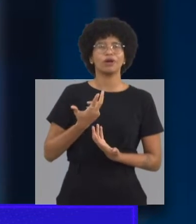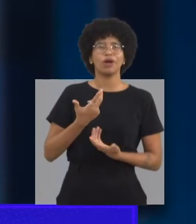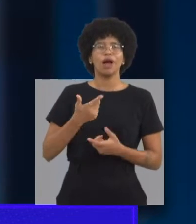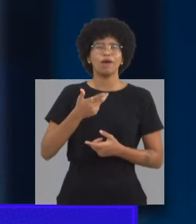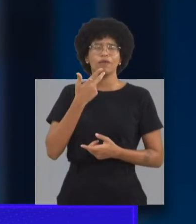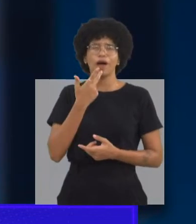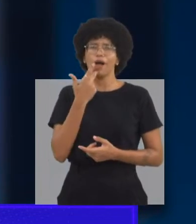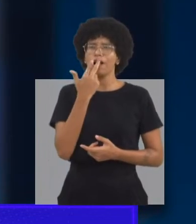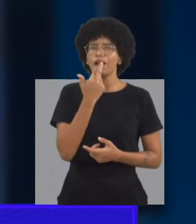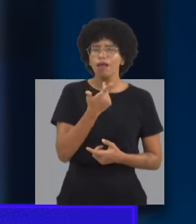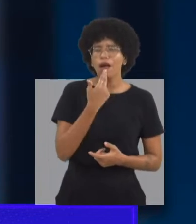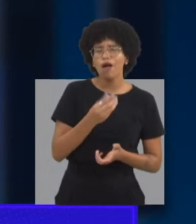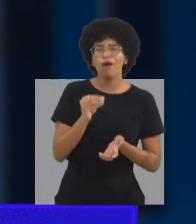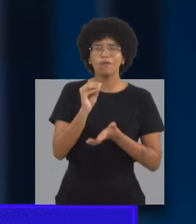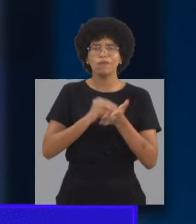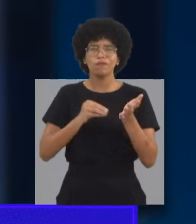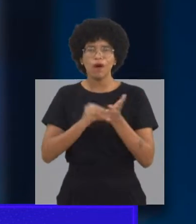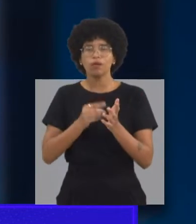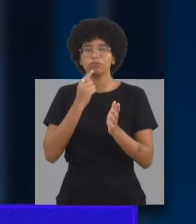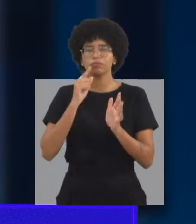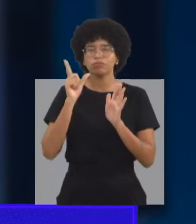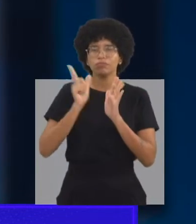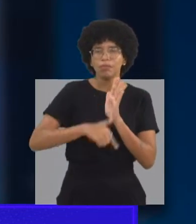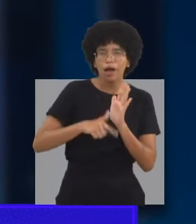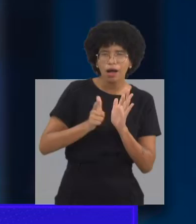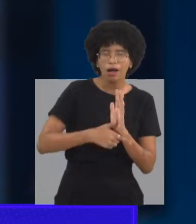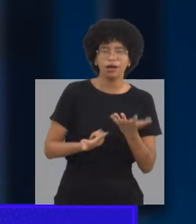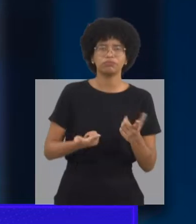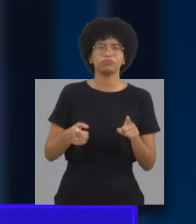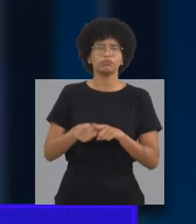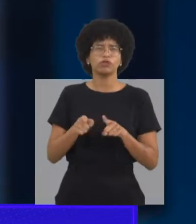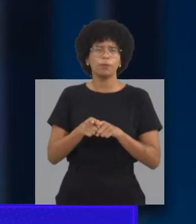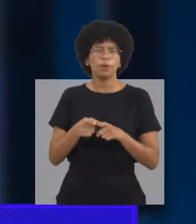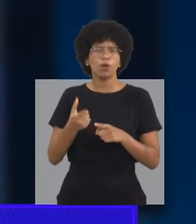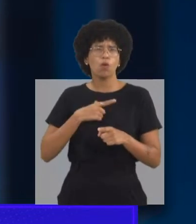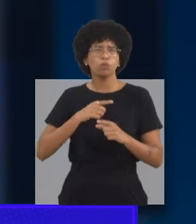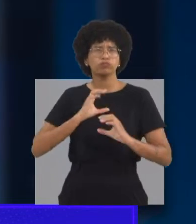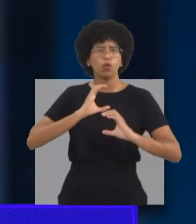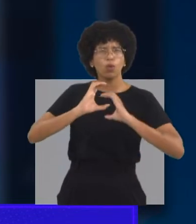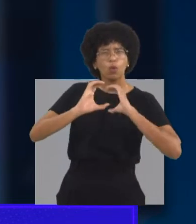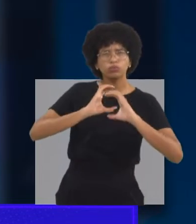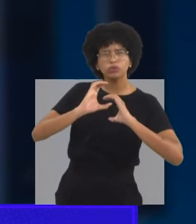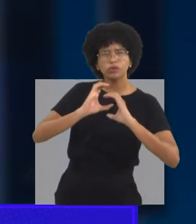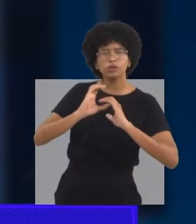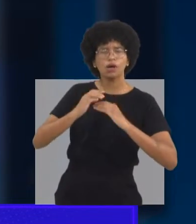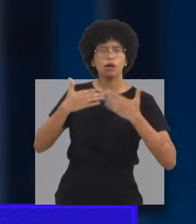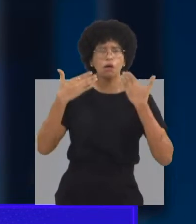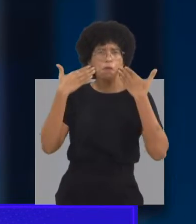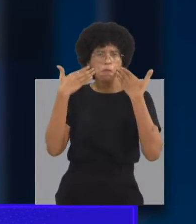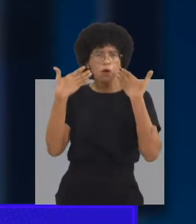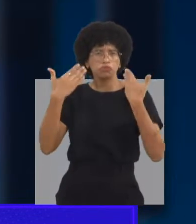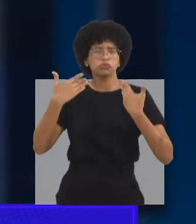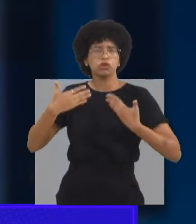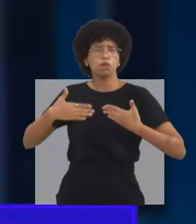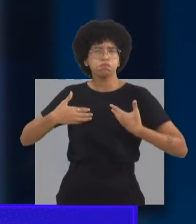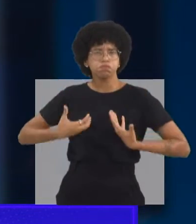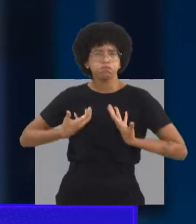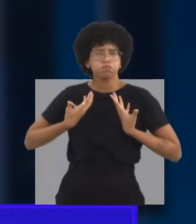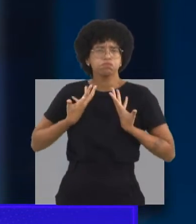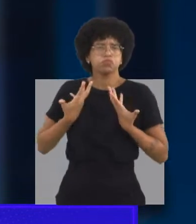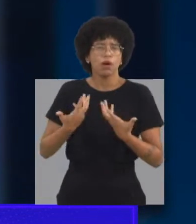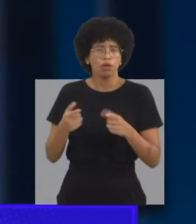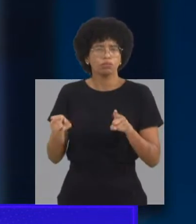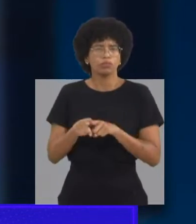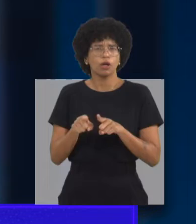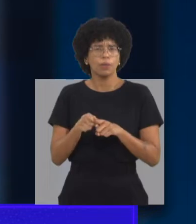problemas e as dificuldades que ele vai apresentar tem a ver com áreas diferentes de uma criança, por exemplo, com